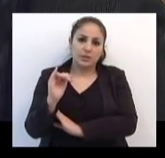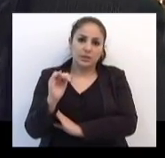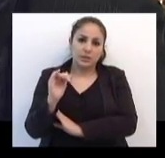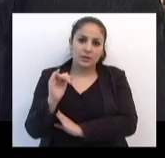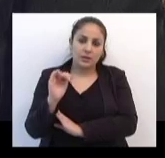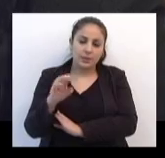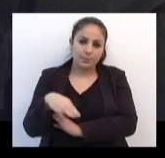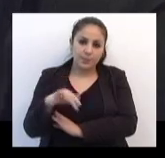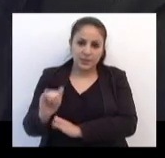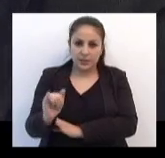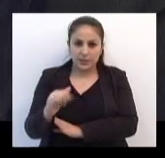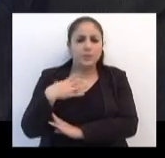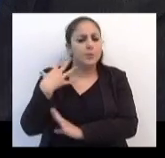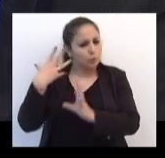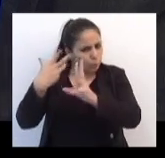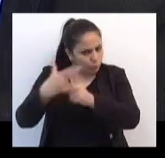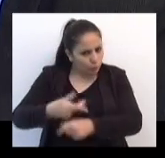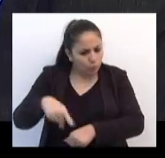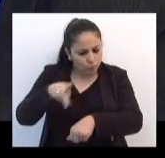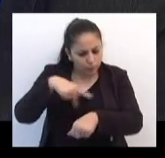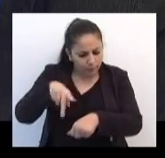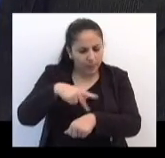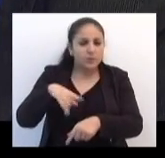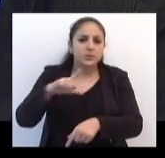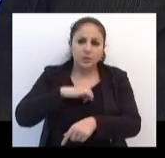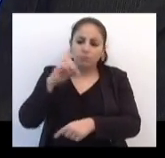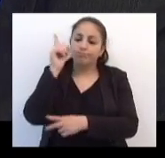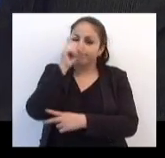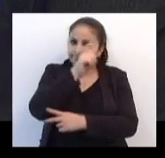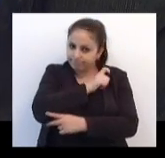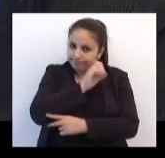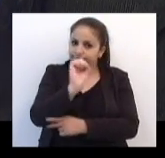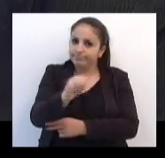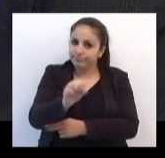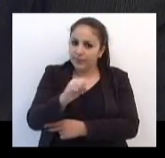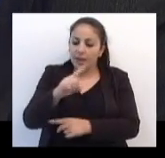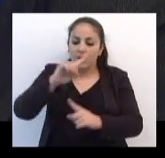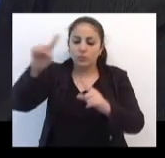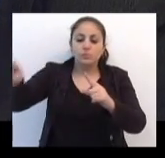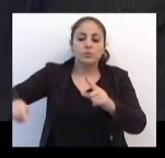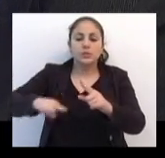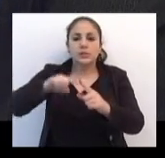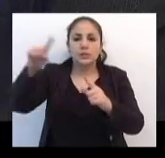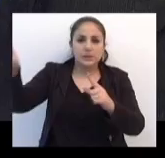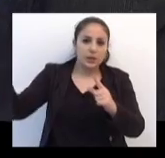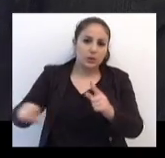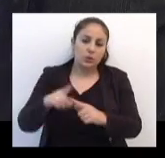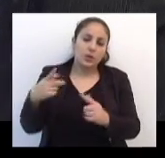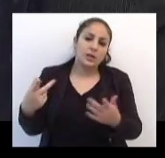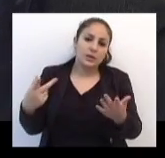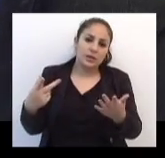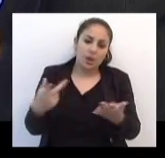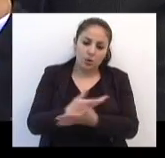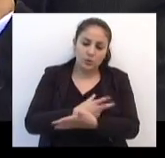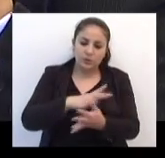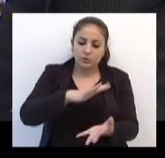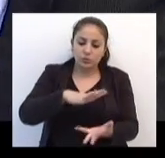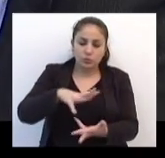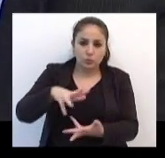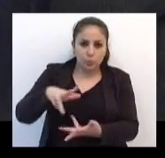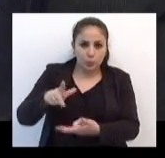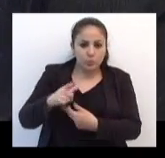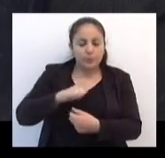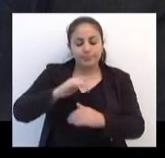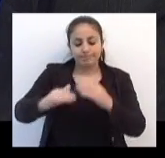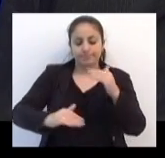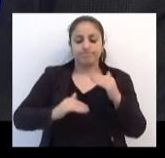Então, realmente, todo o país está com dificuldades. É um ciclo que acontece no mundo todo e nós